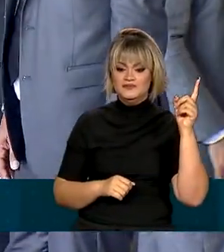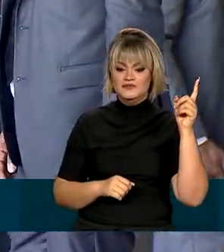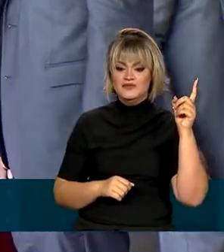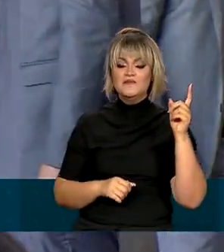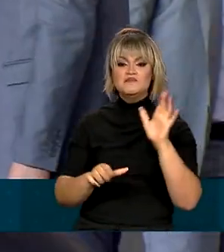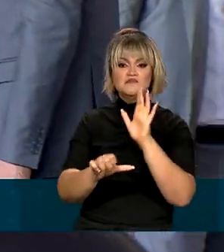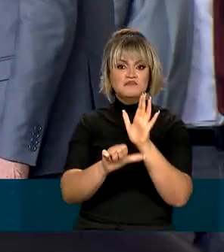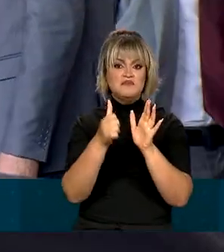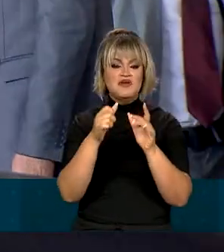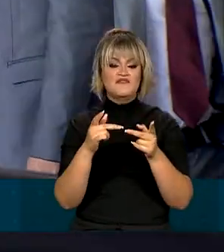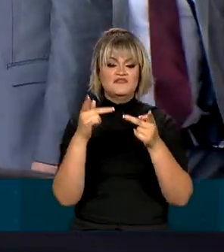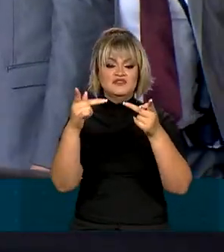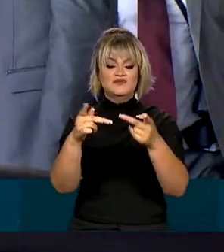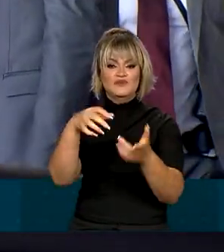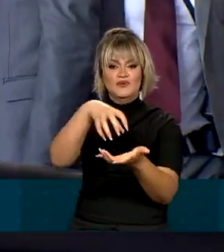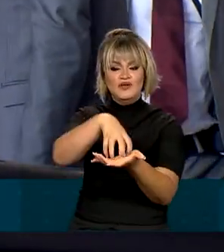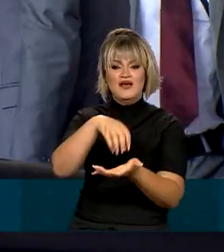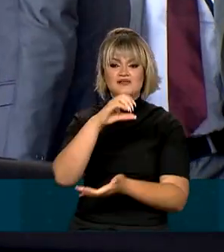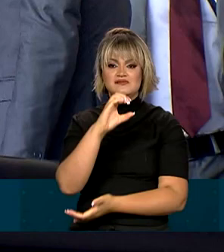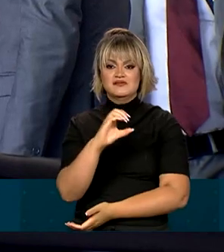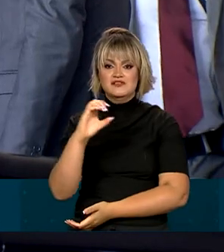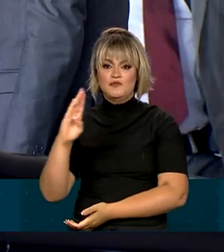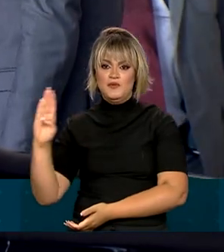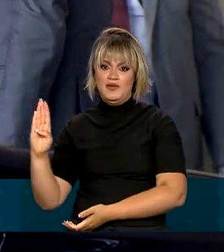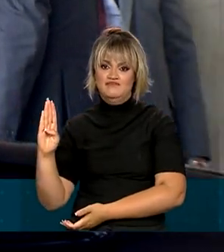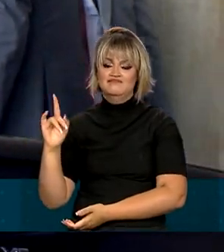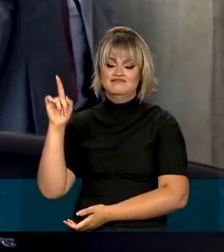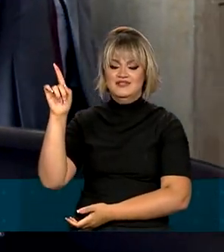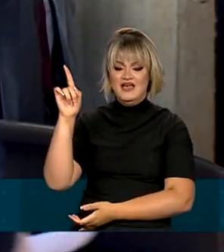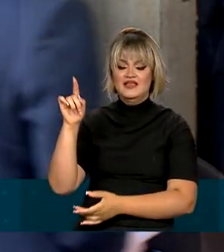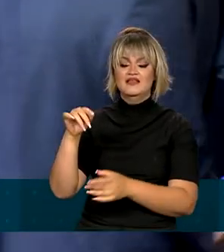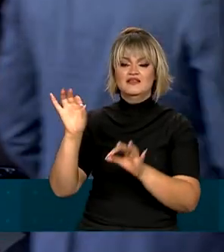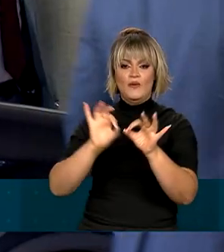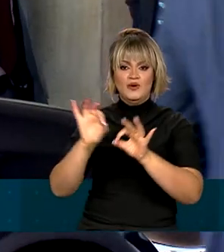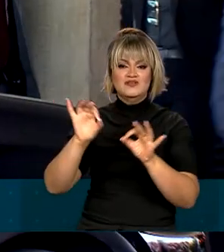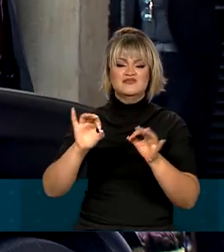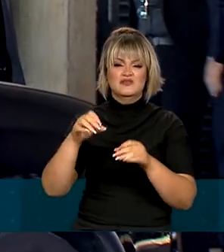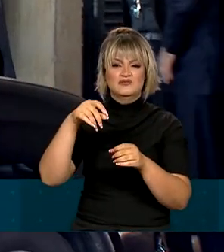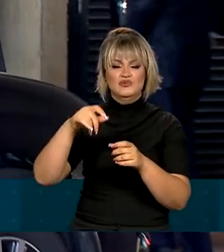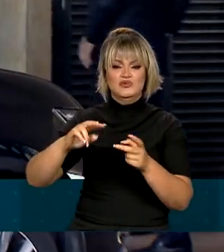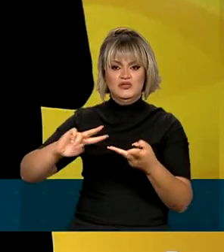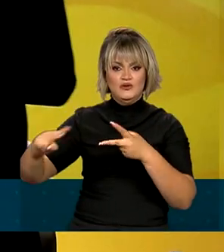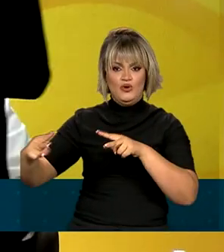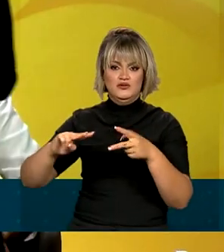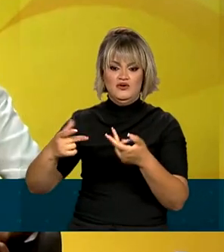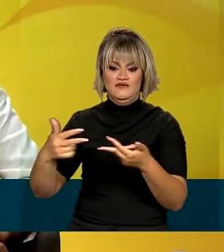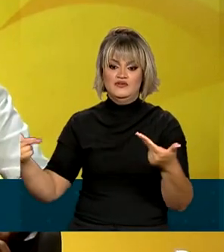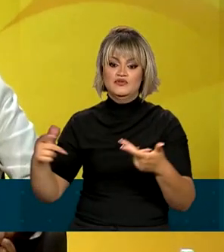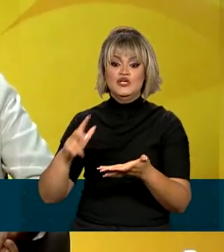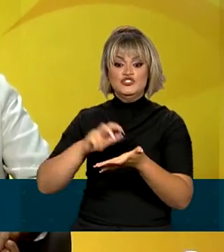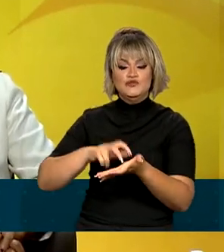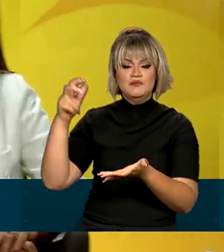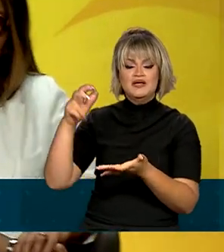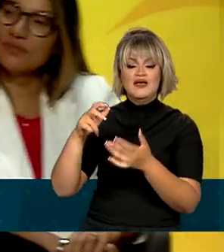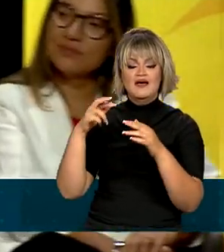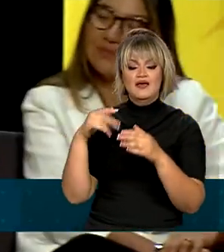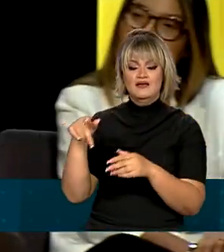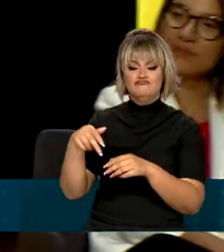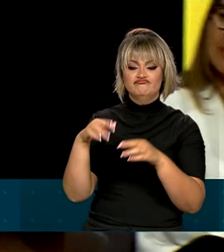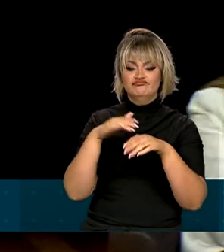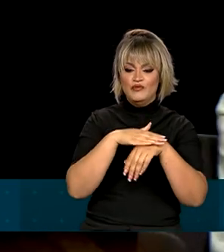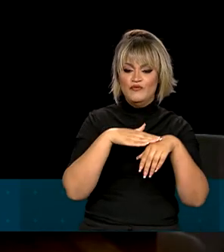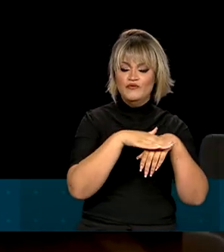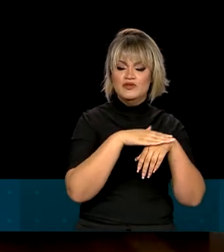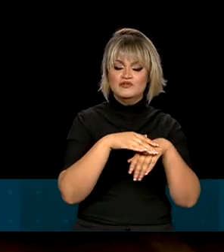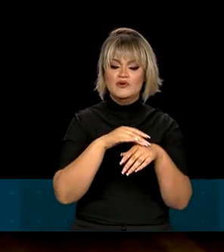fez a primeira visita ao Centro Cultural Banco do Brasil, sede da transição de governo. Pela manhã, Lula reuniu líderes de